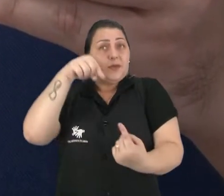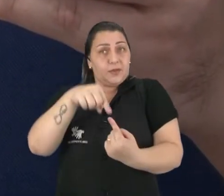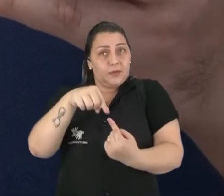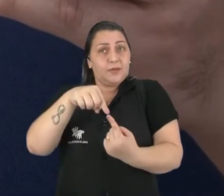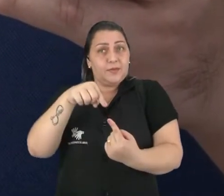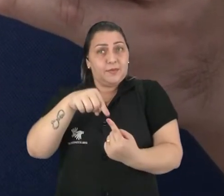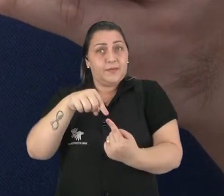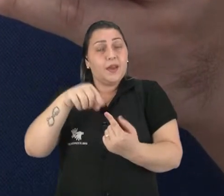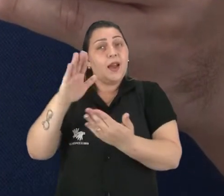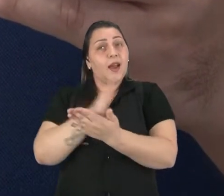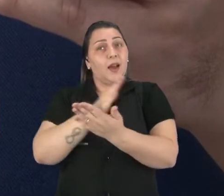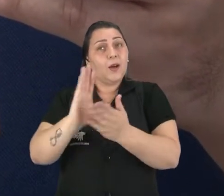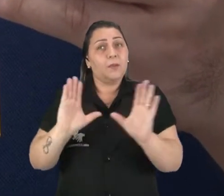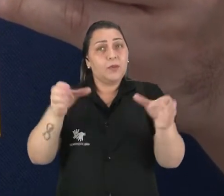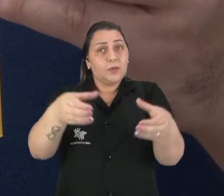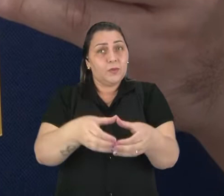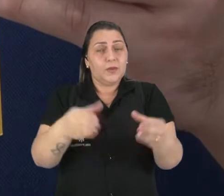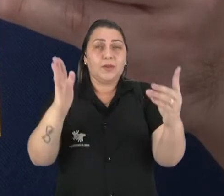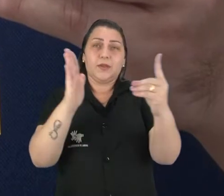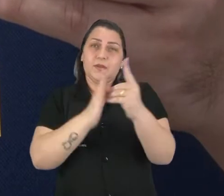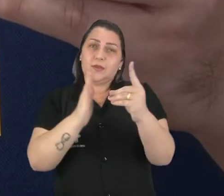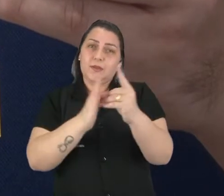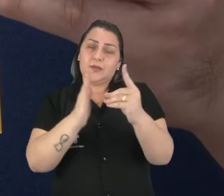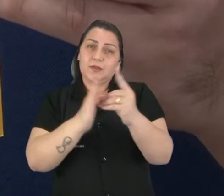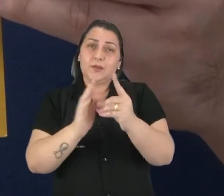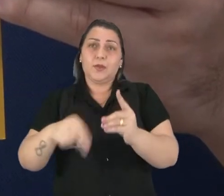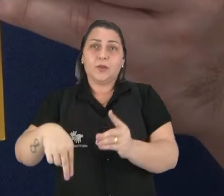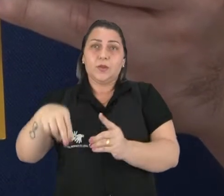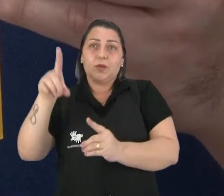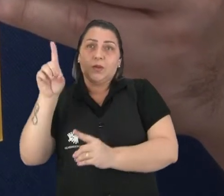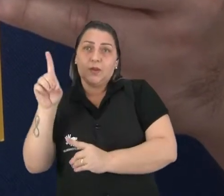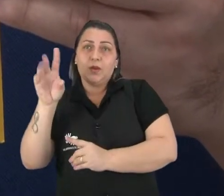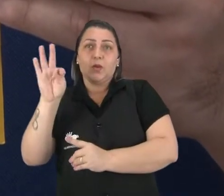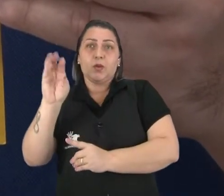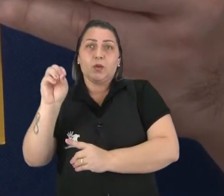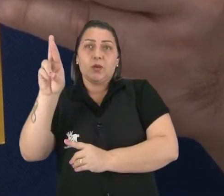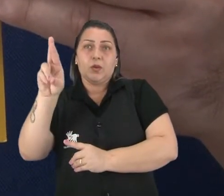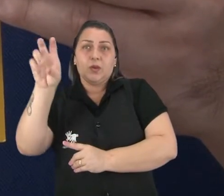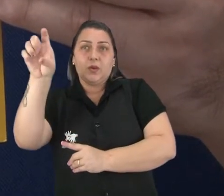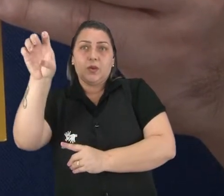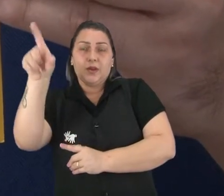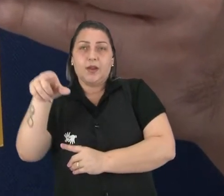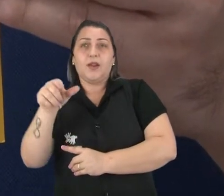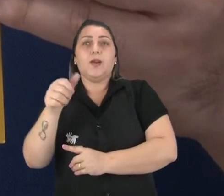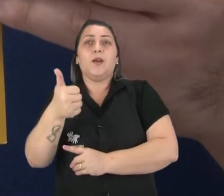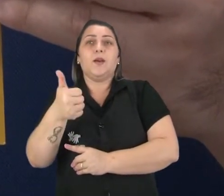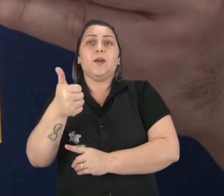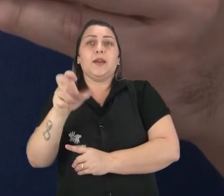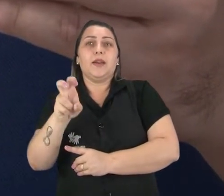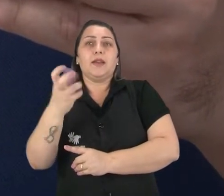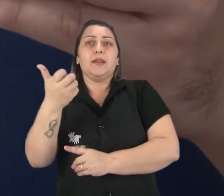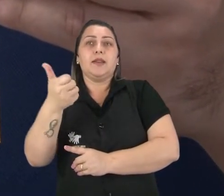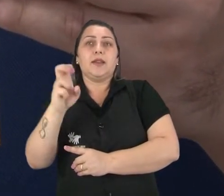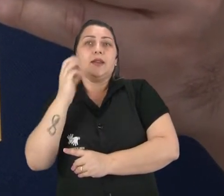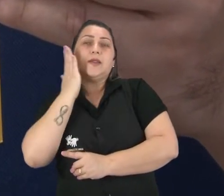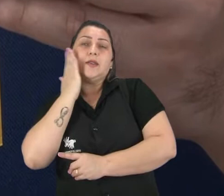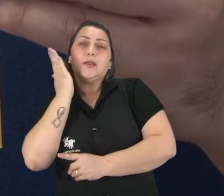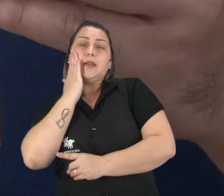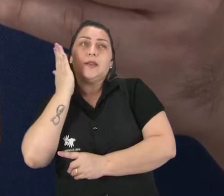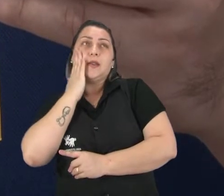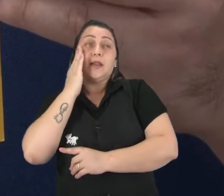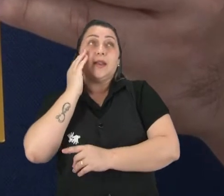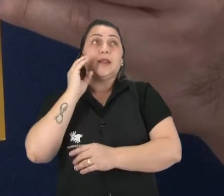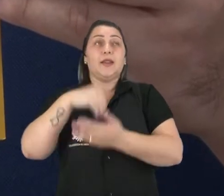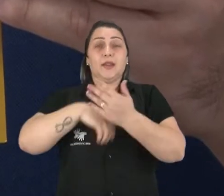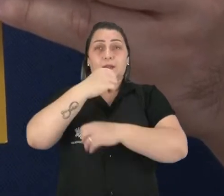Em algumas comunidades indígenas do nordeste, o Toré é realizado de 15 em 15 dias, no decorrer do ano,